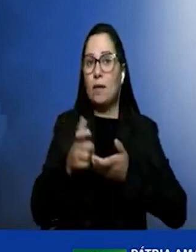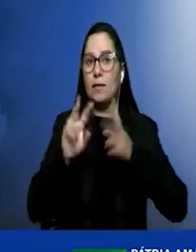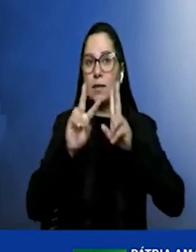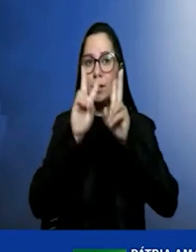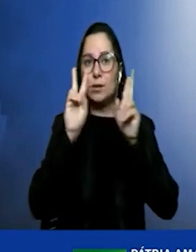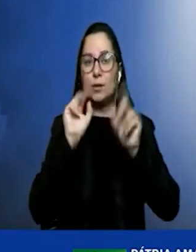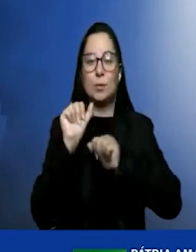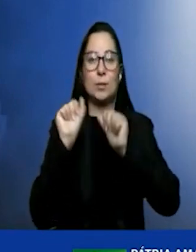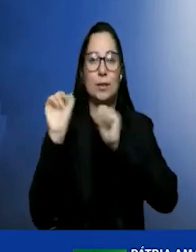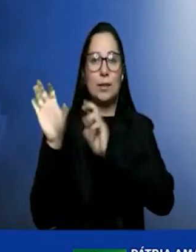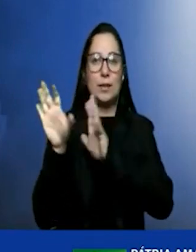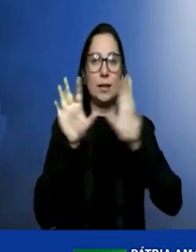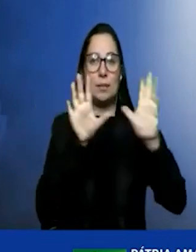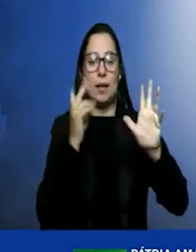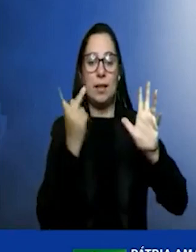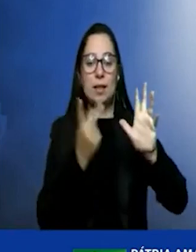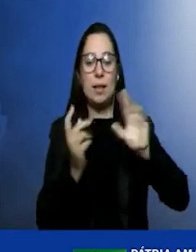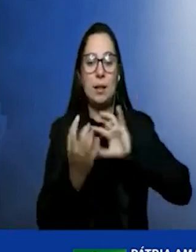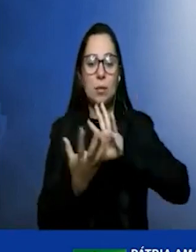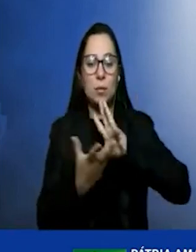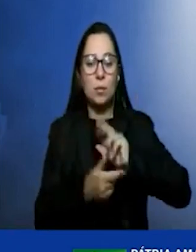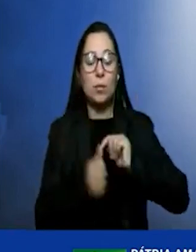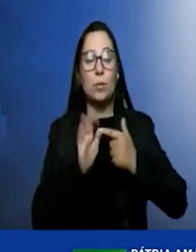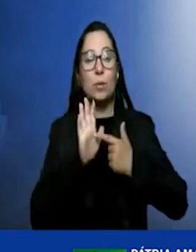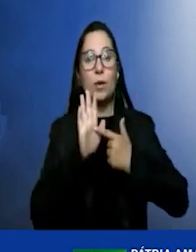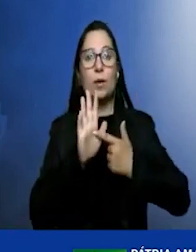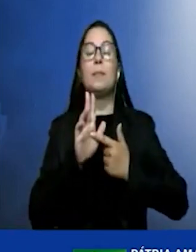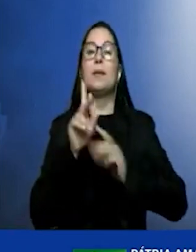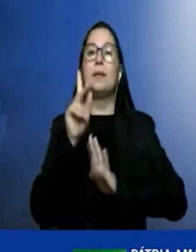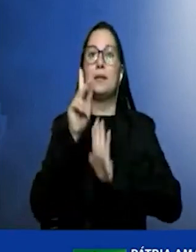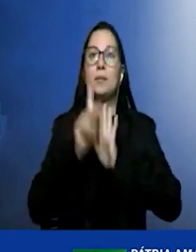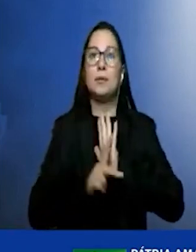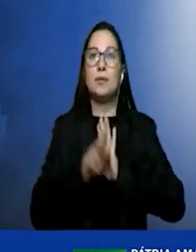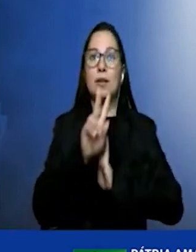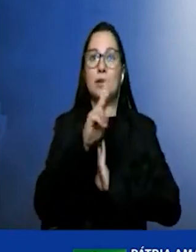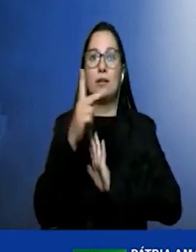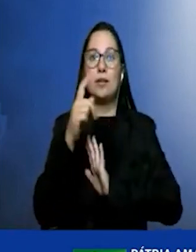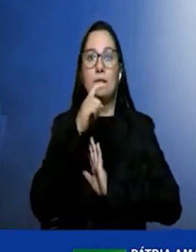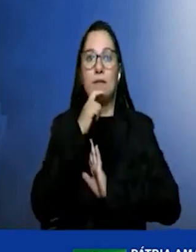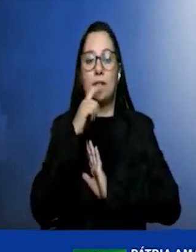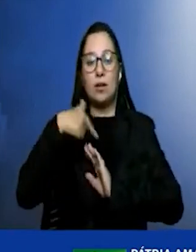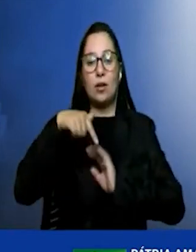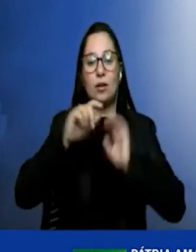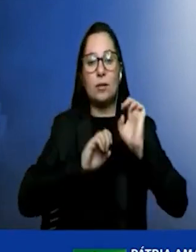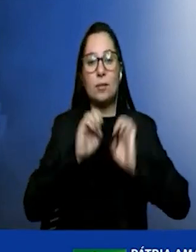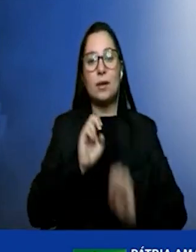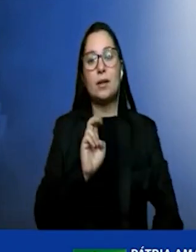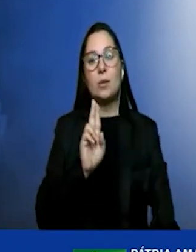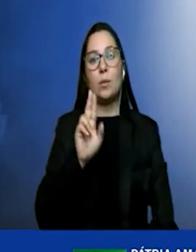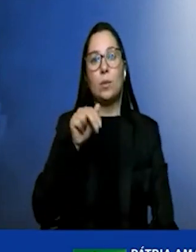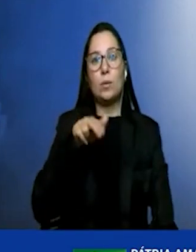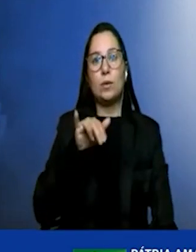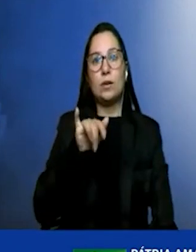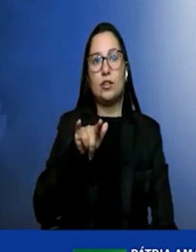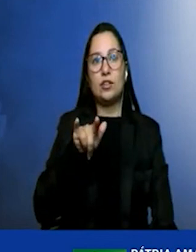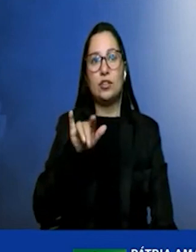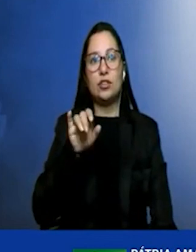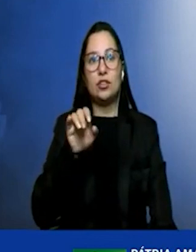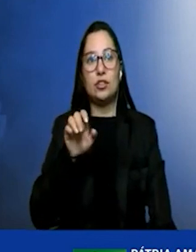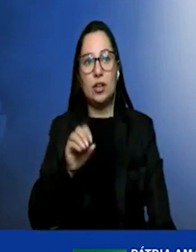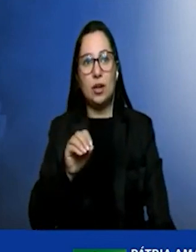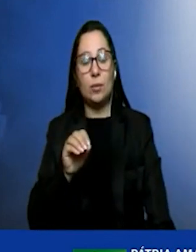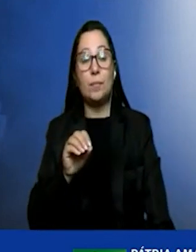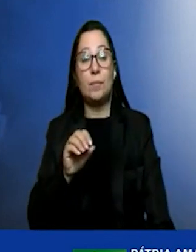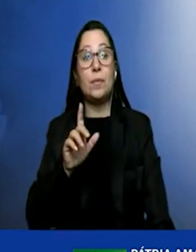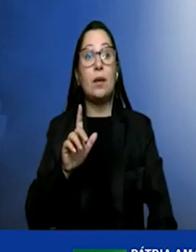mundo, para apresentar o projeto de hidrogênio verde da Unigel, que será a primeira e maior fábrica